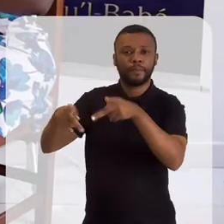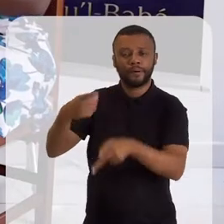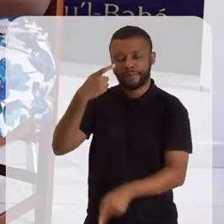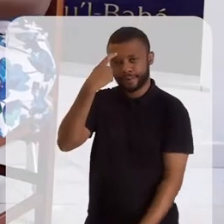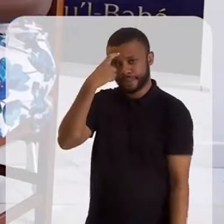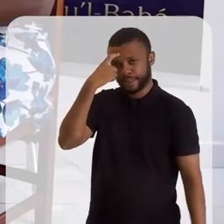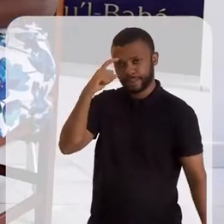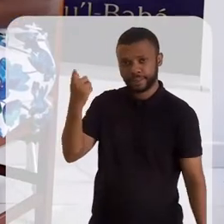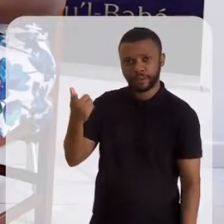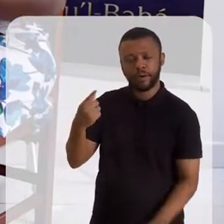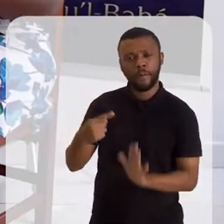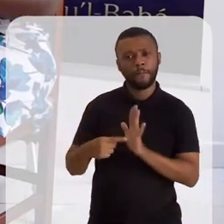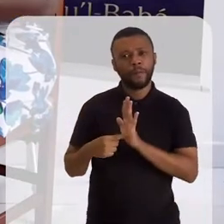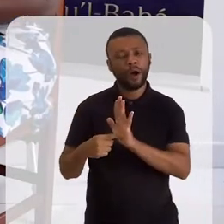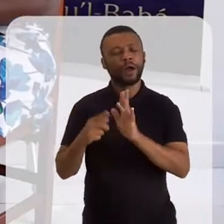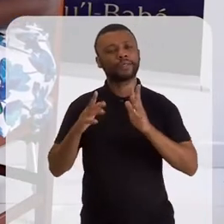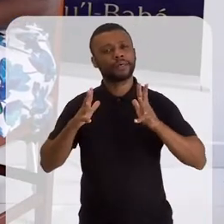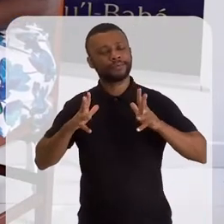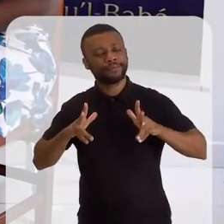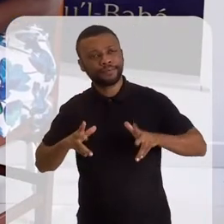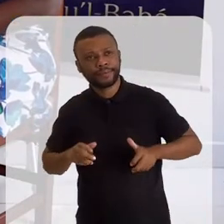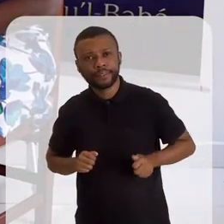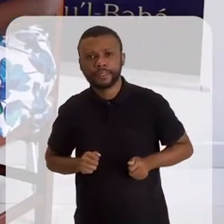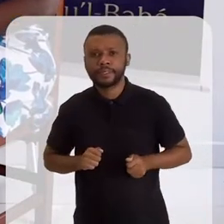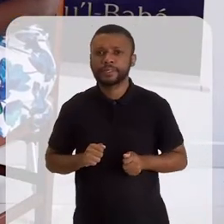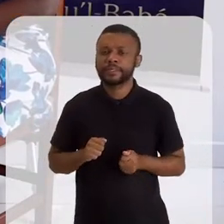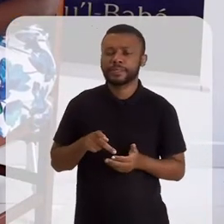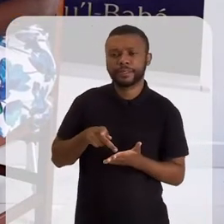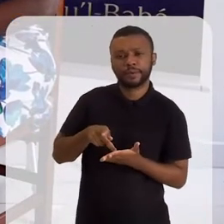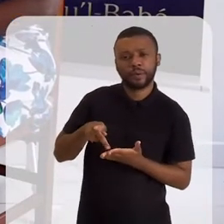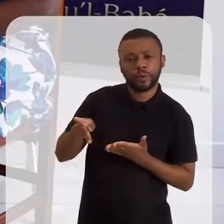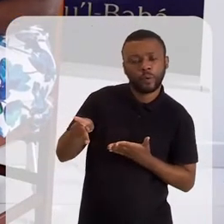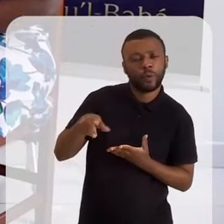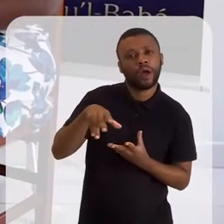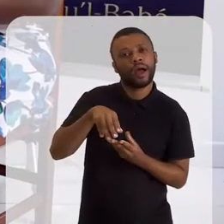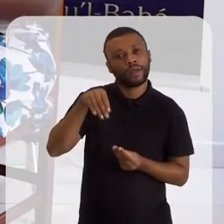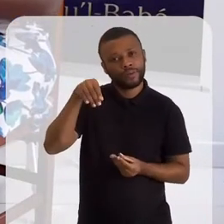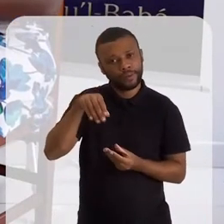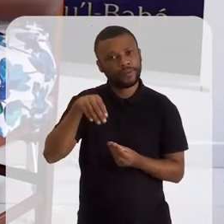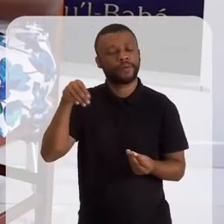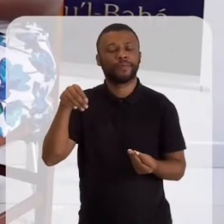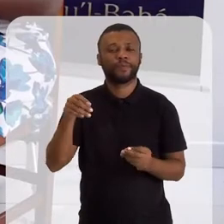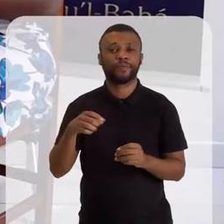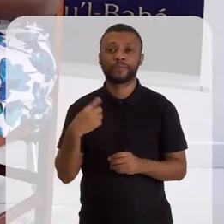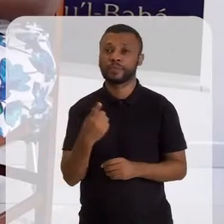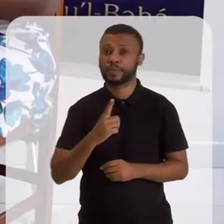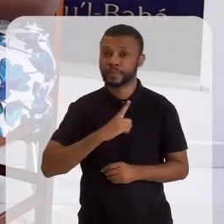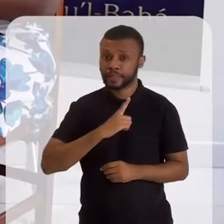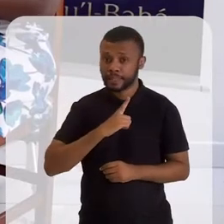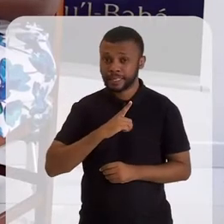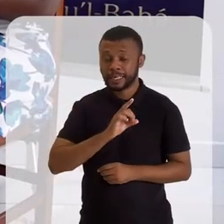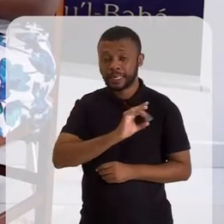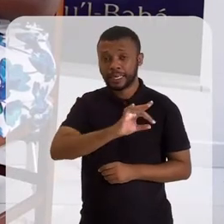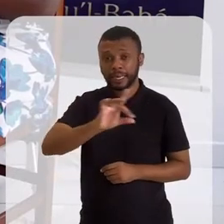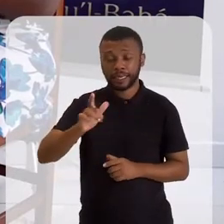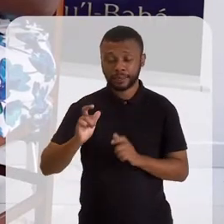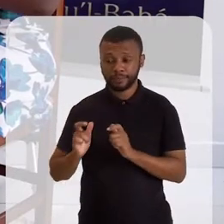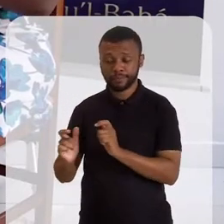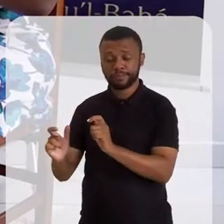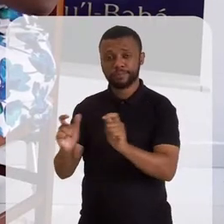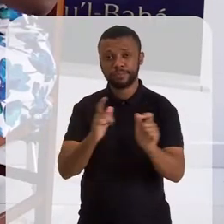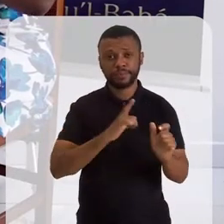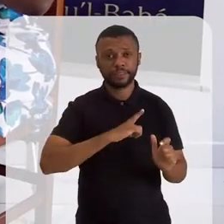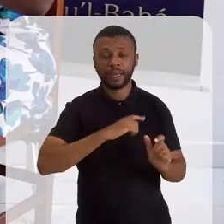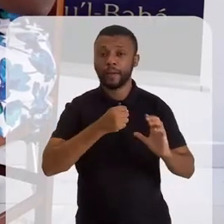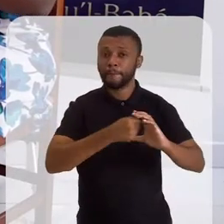traz a pureza, traz a espiritualidade. E a gente tem, em cada localidade, um